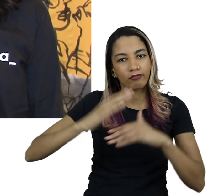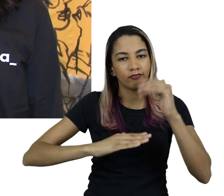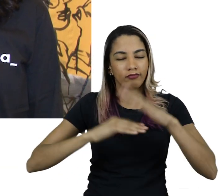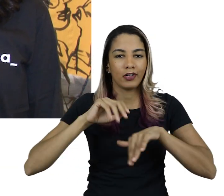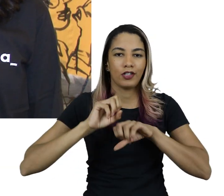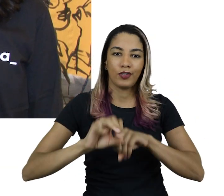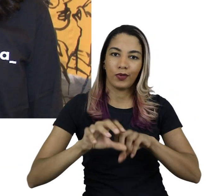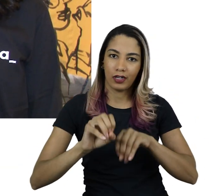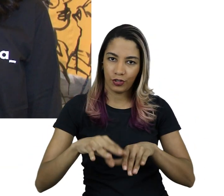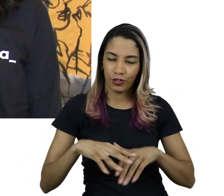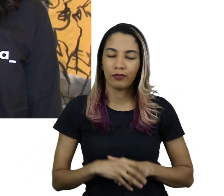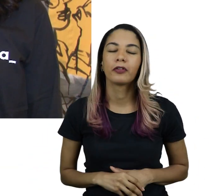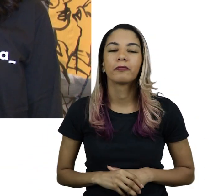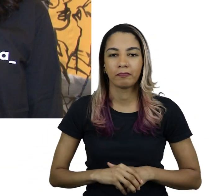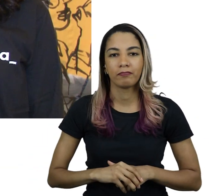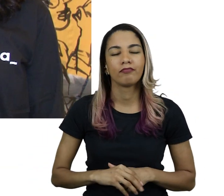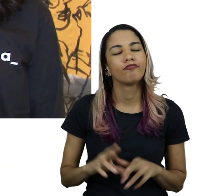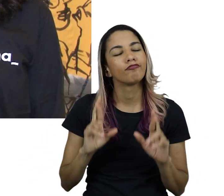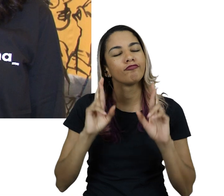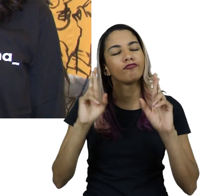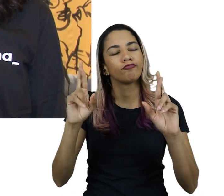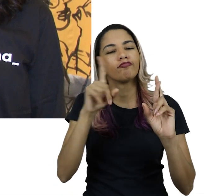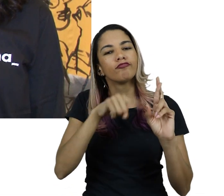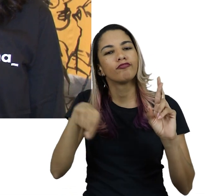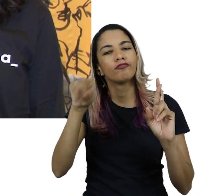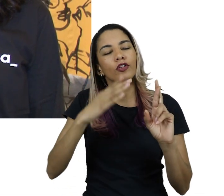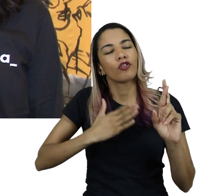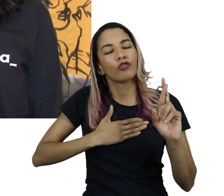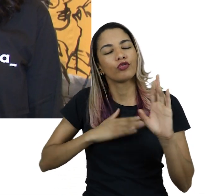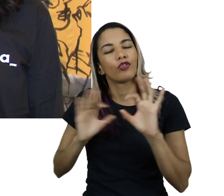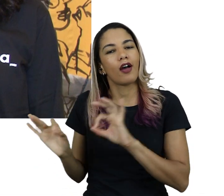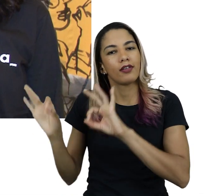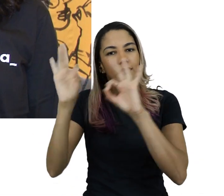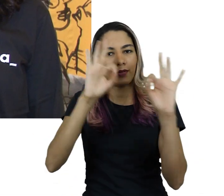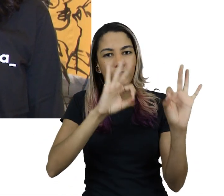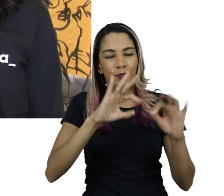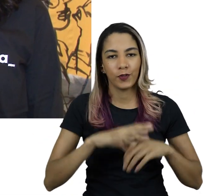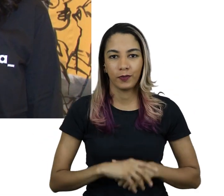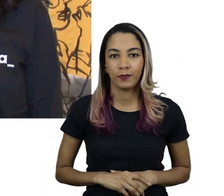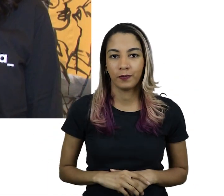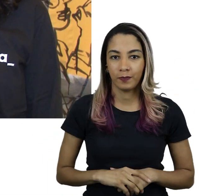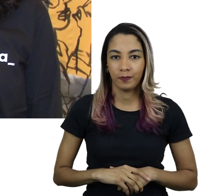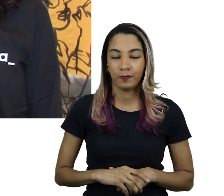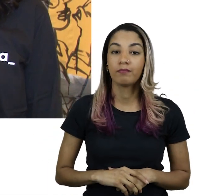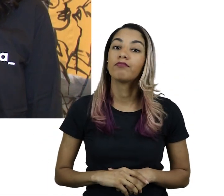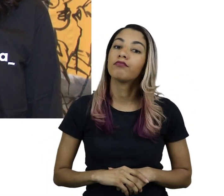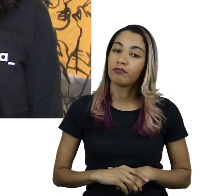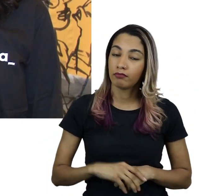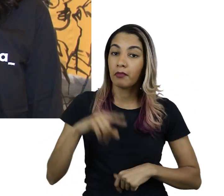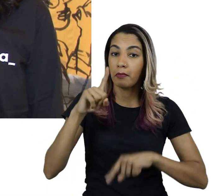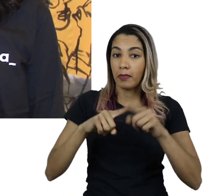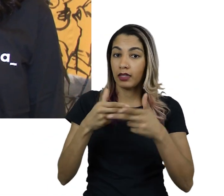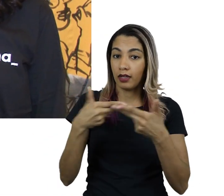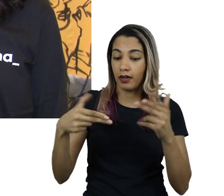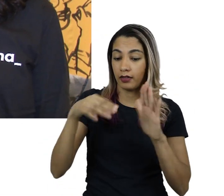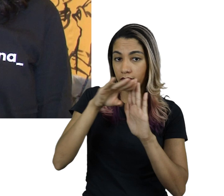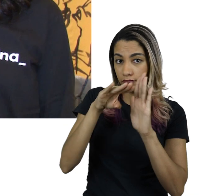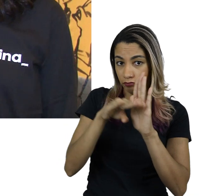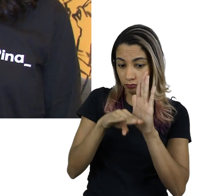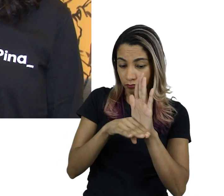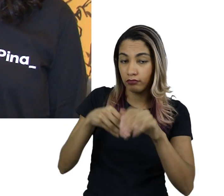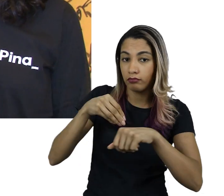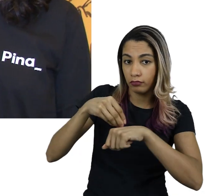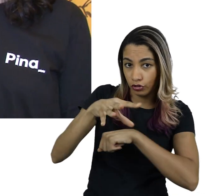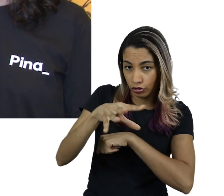Pinacoteca. E esperamos que você tenha gostado de acompanhar nosso trabalho. Para acessar a bibliografia